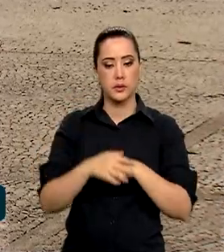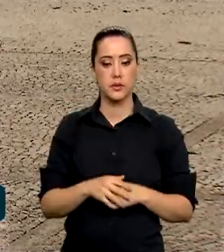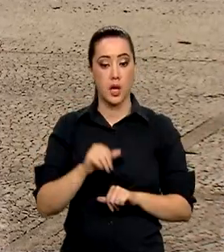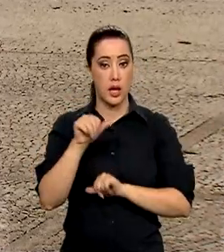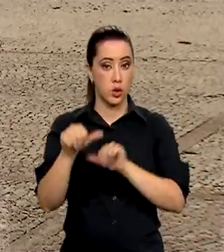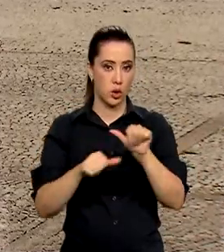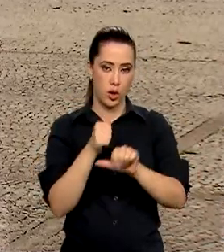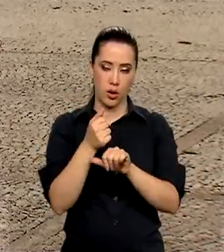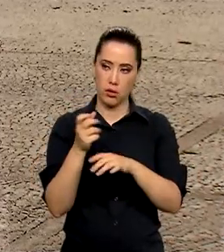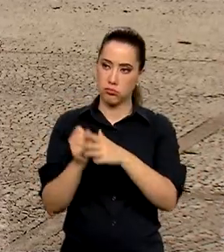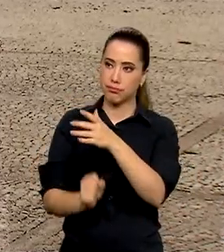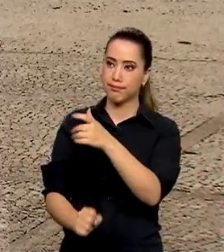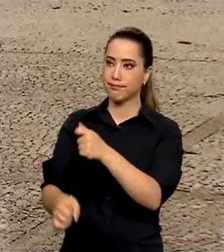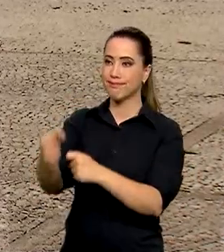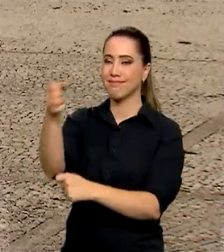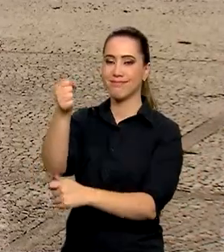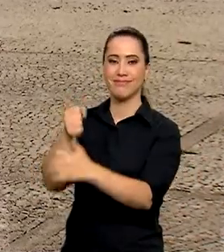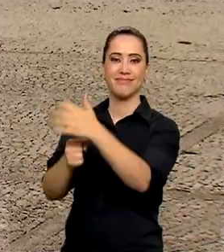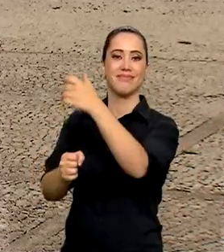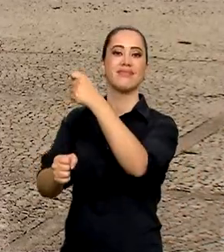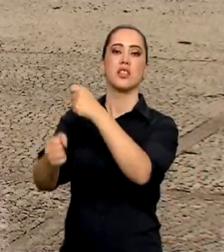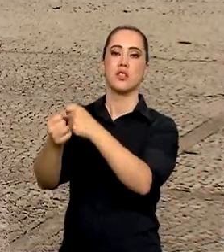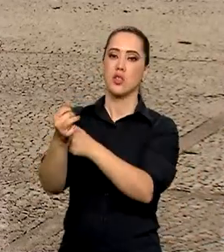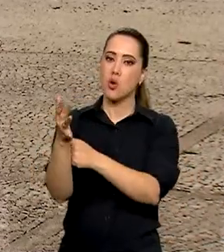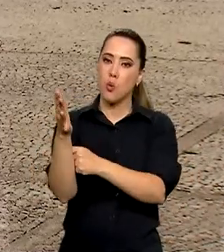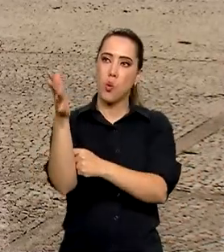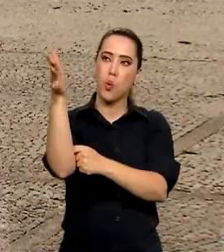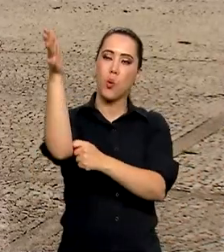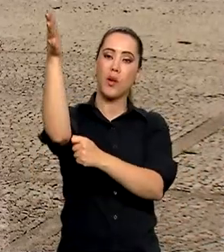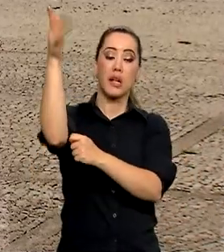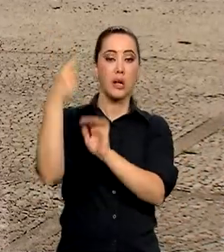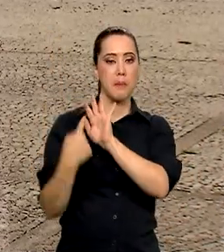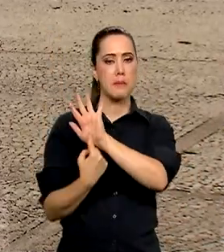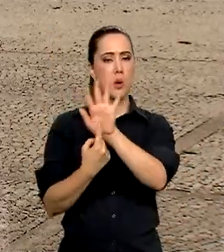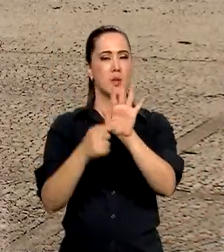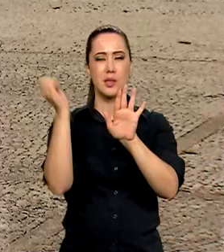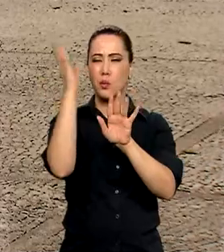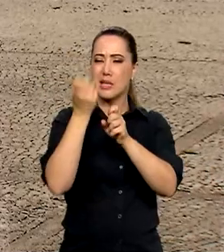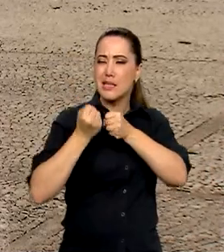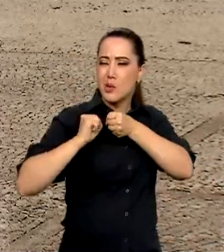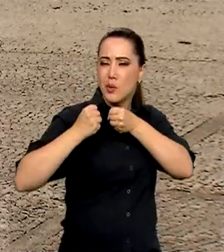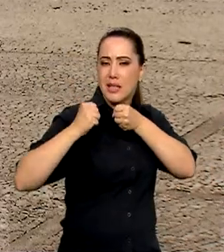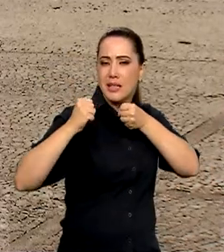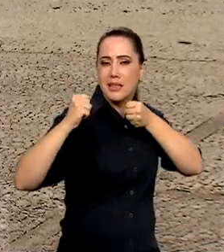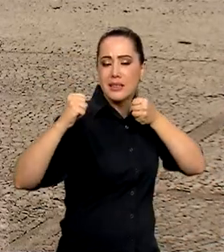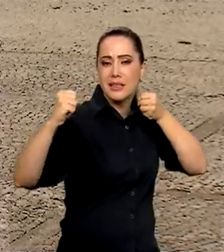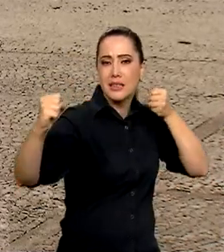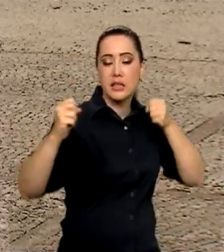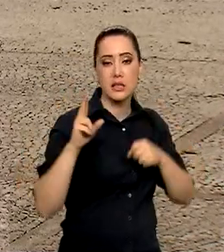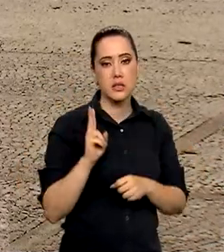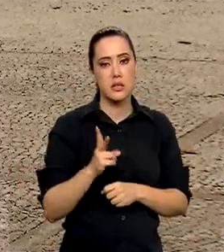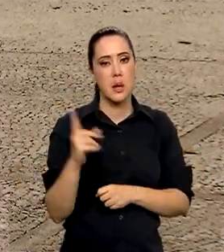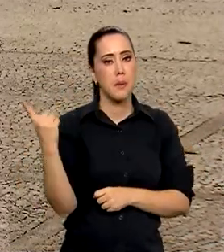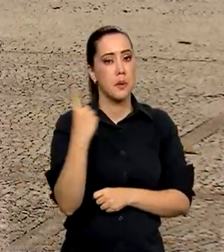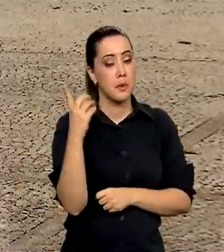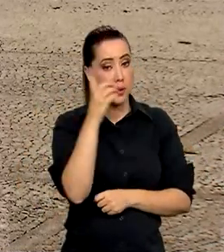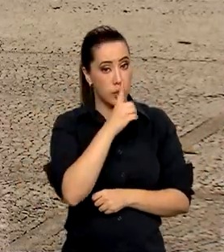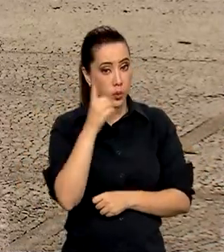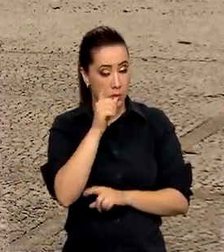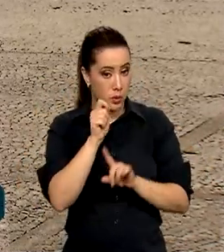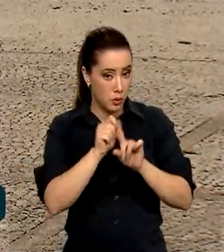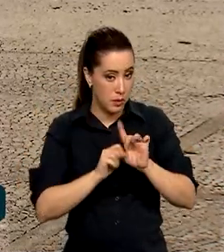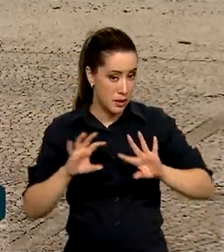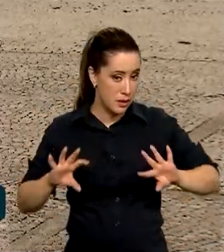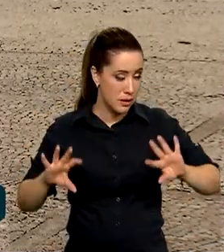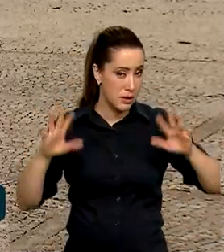pavilhão nacional, que simboliza a grandeza e a grandiosidade do Brasil, acontece todo primeiro domingo do mês. A